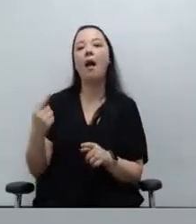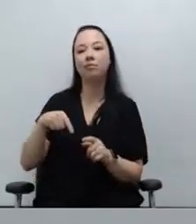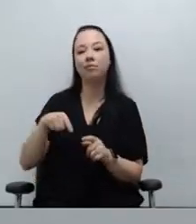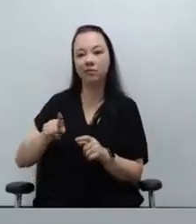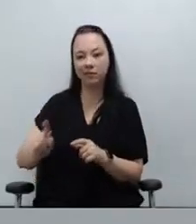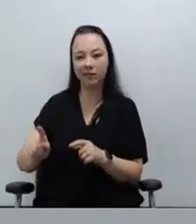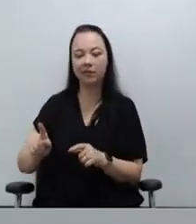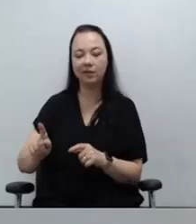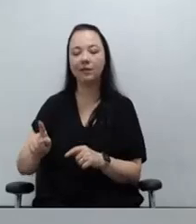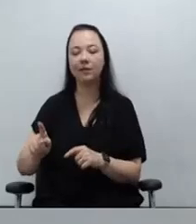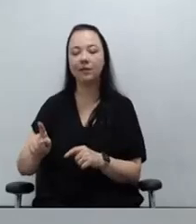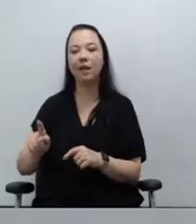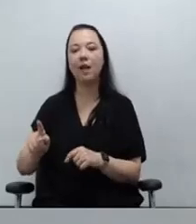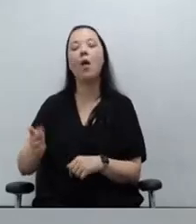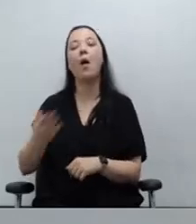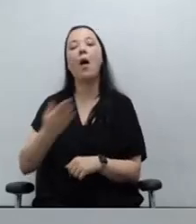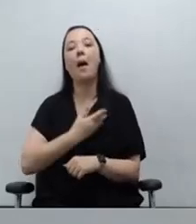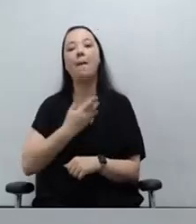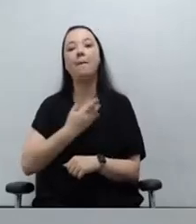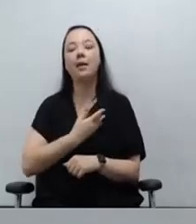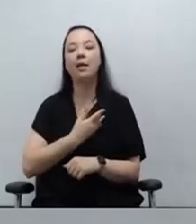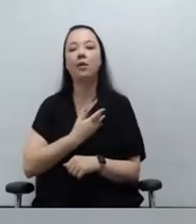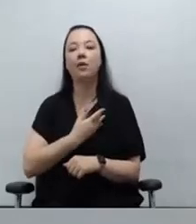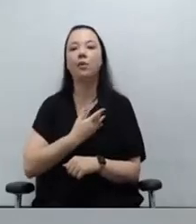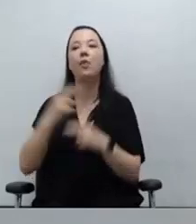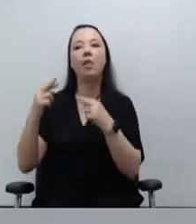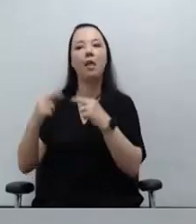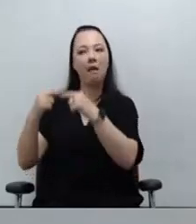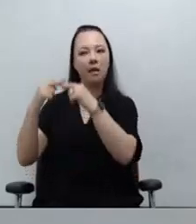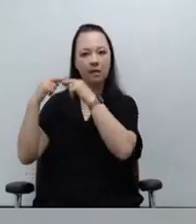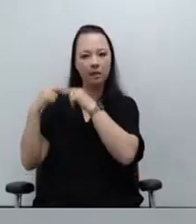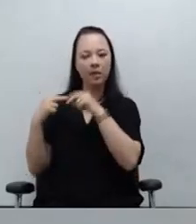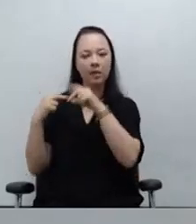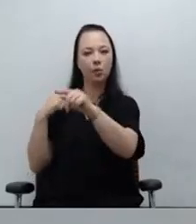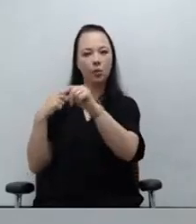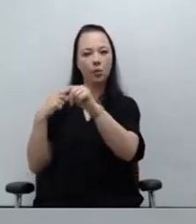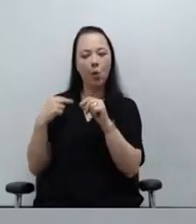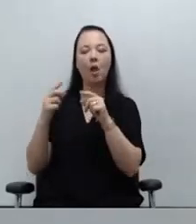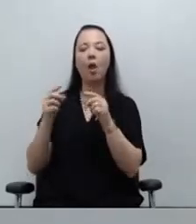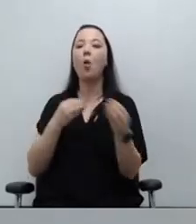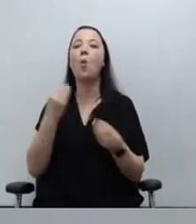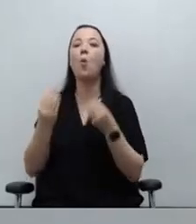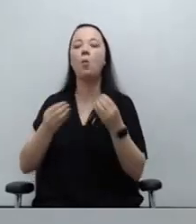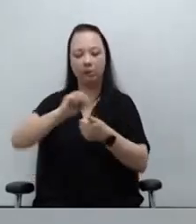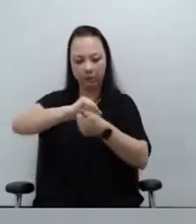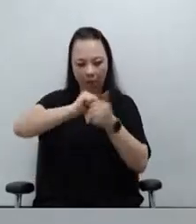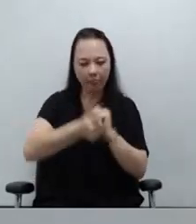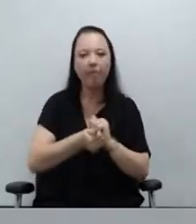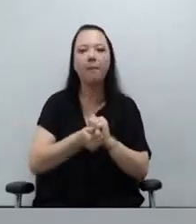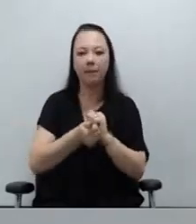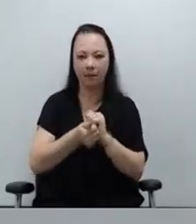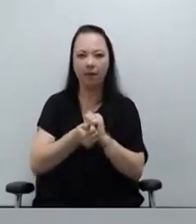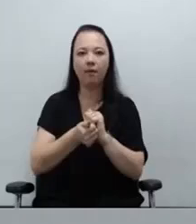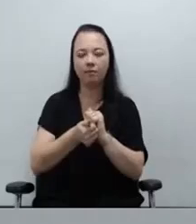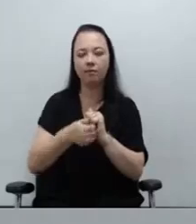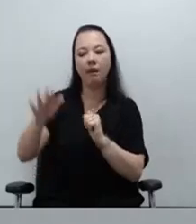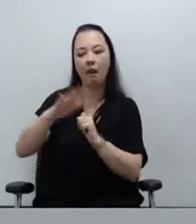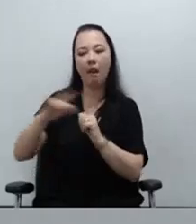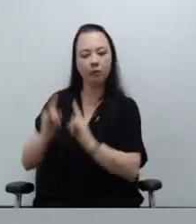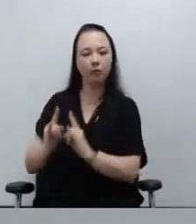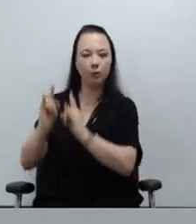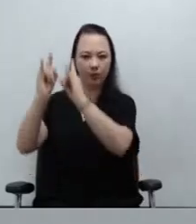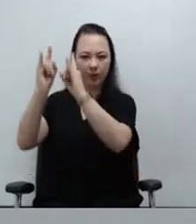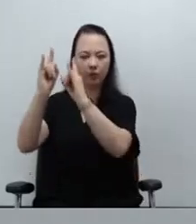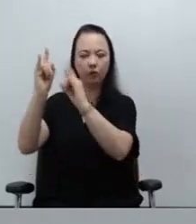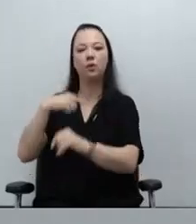esse cargo, a gente vai precisar fazer uma adequação do espaço que a Defensoria Pública ocupa ali naquele prédio.